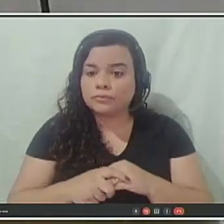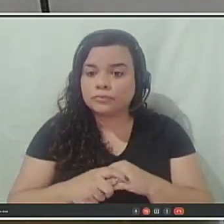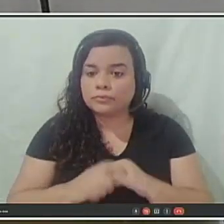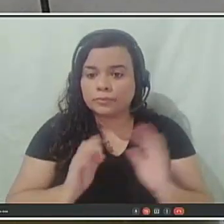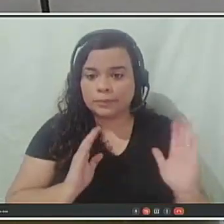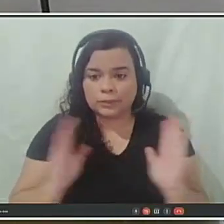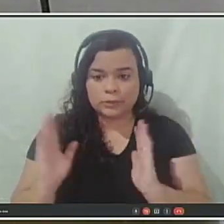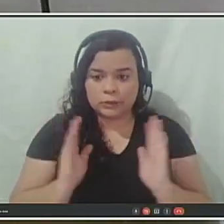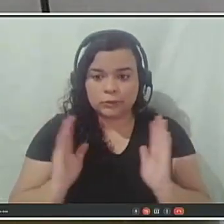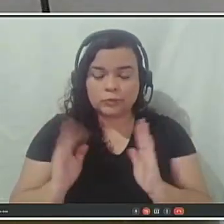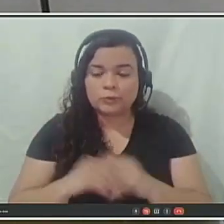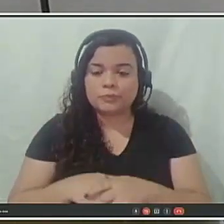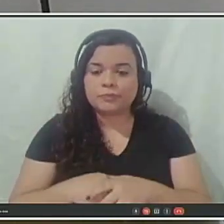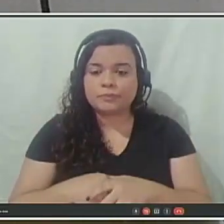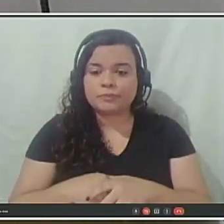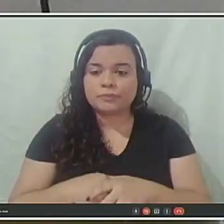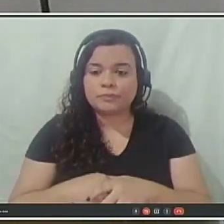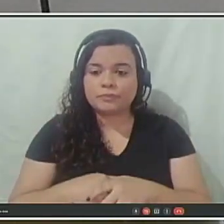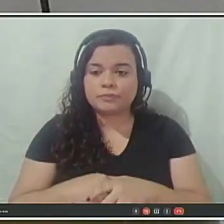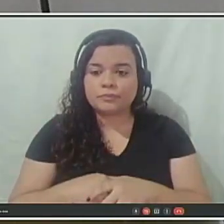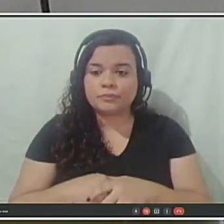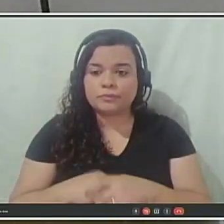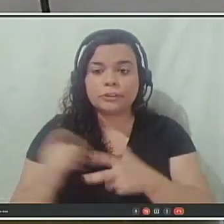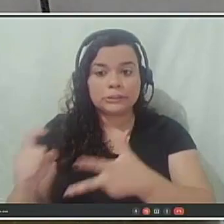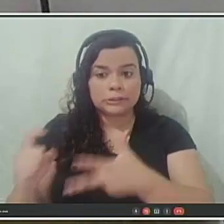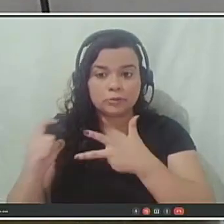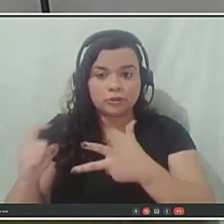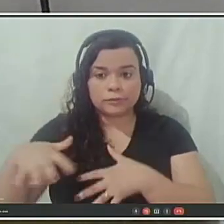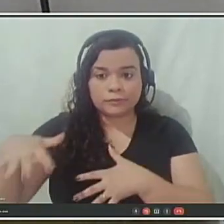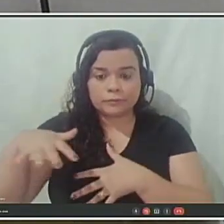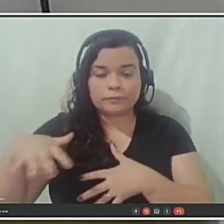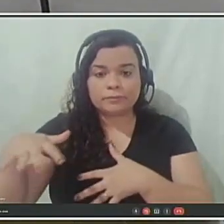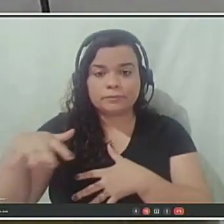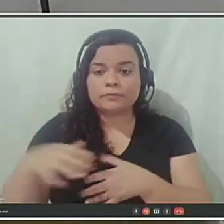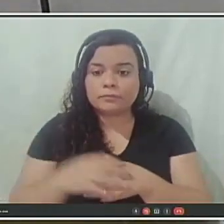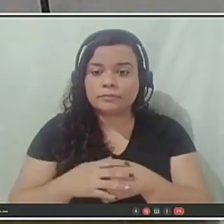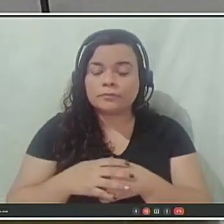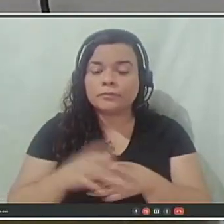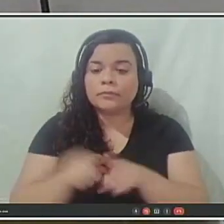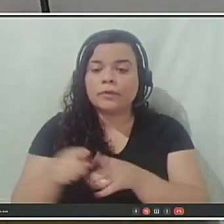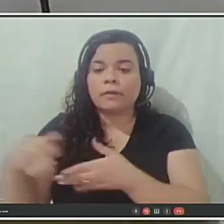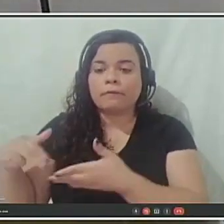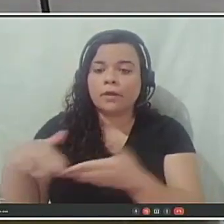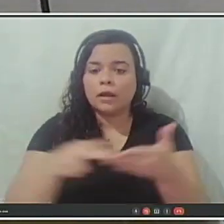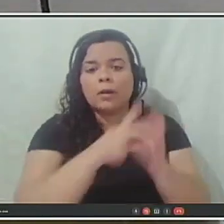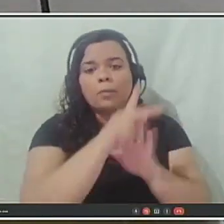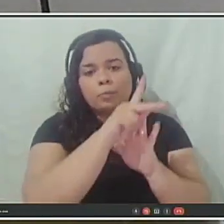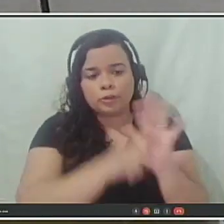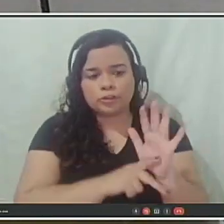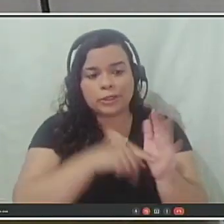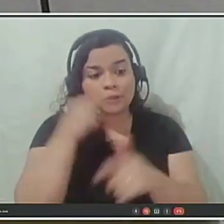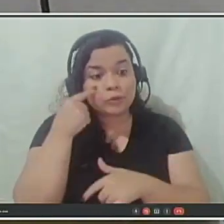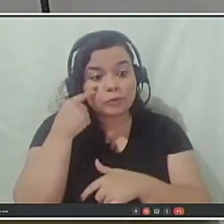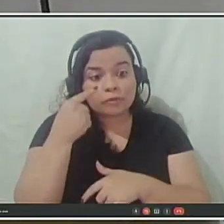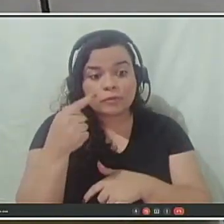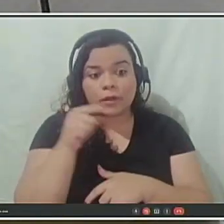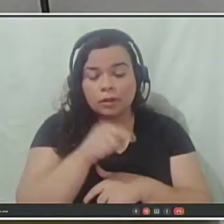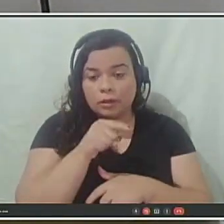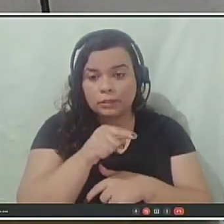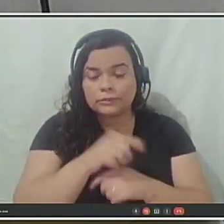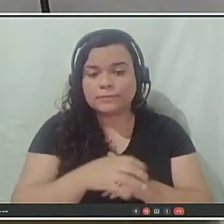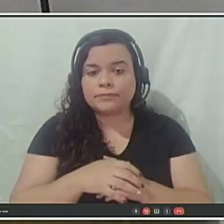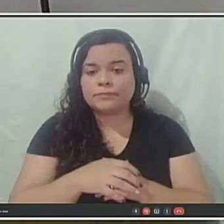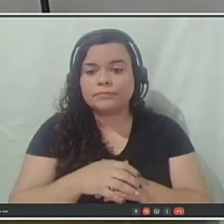executivo. Eles têm que enviar o projeto para cá com essa proposição,